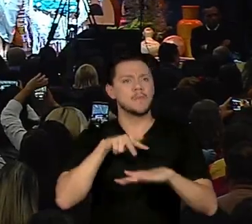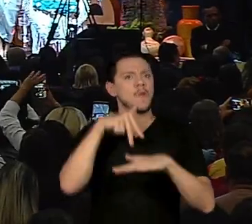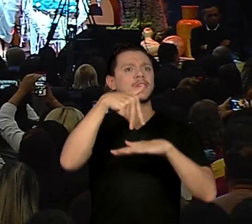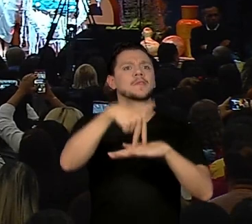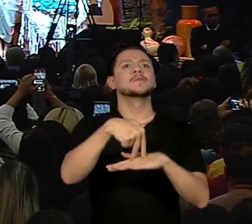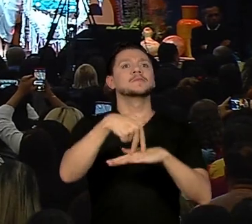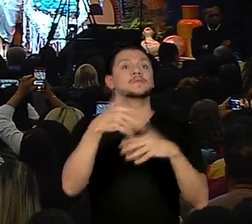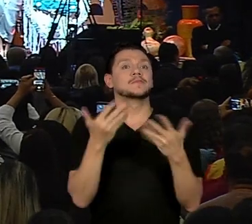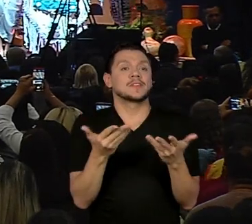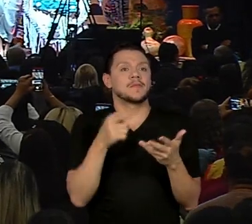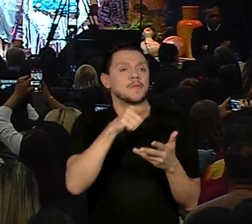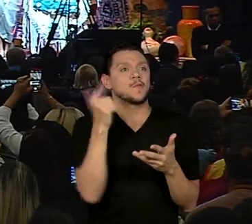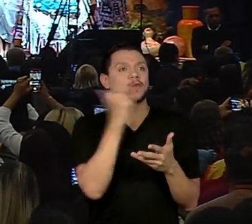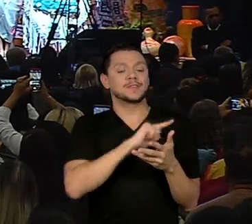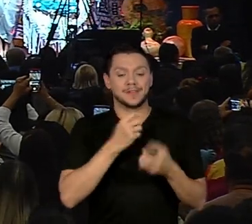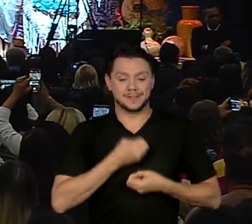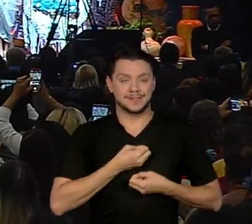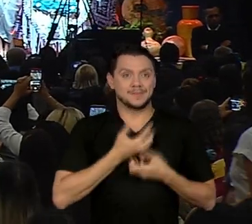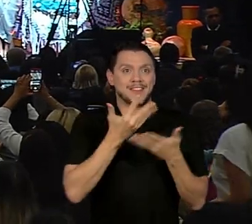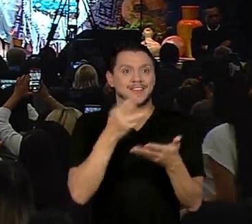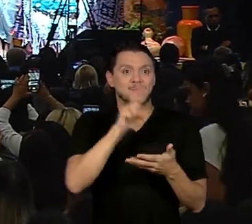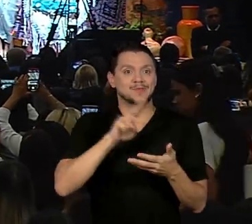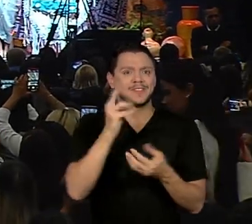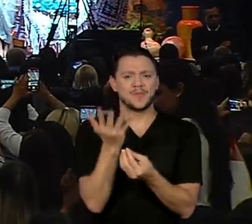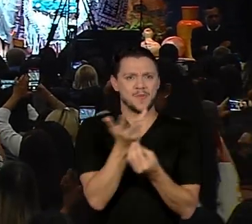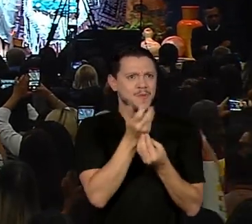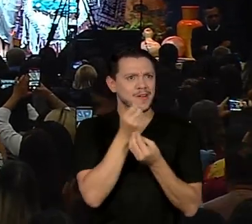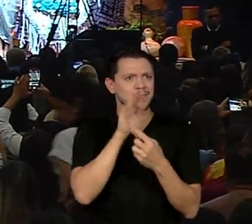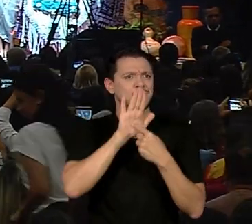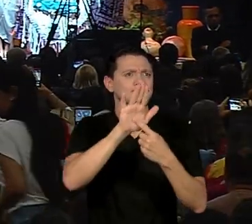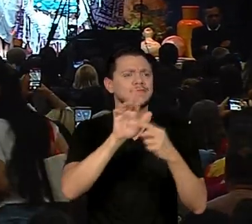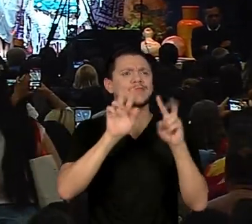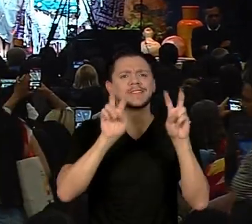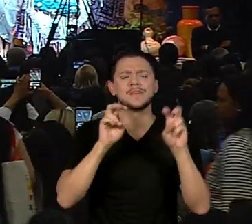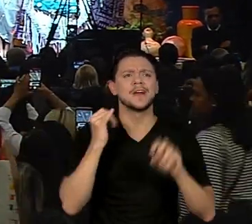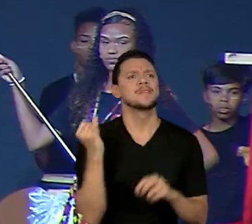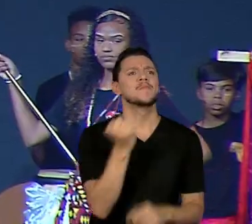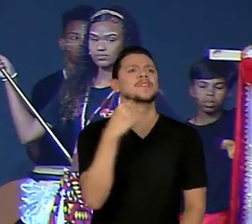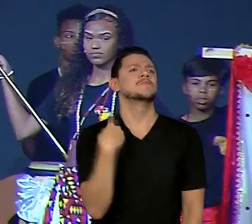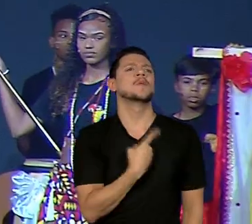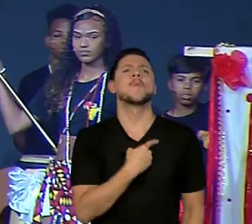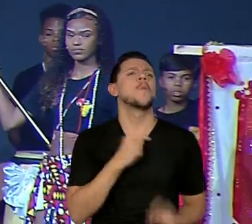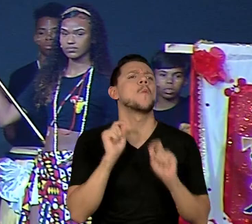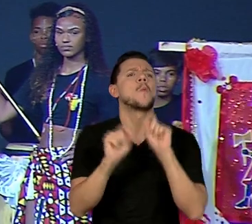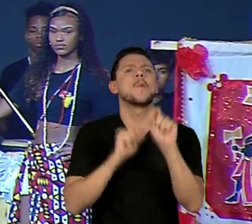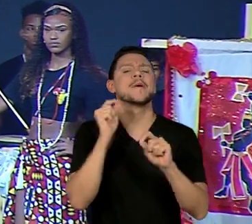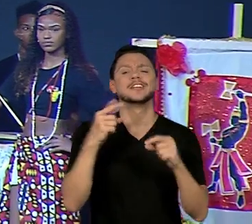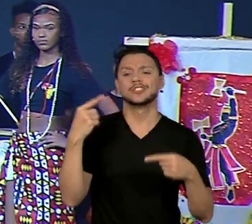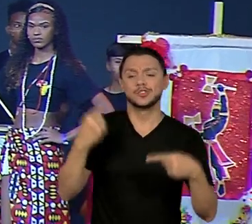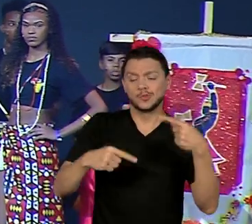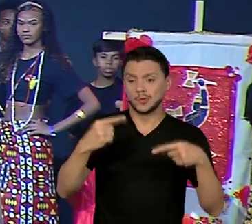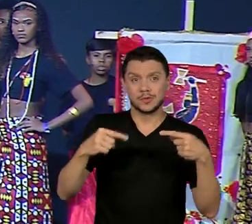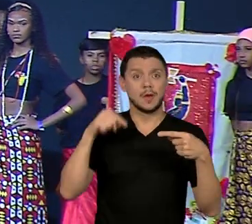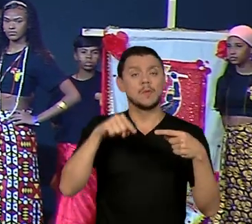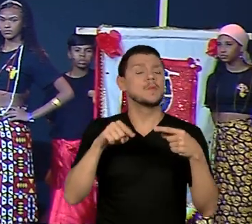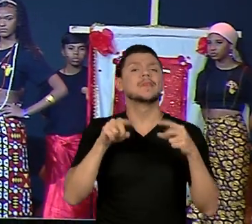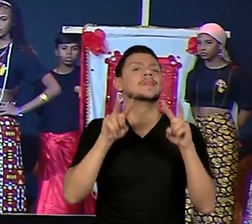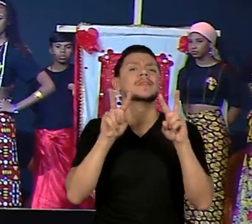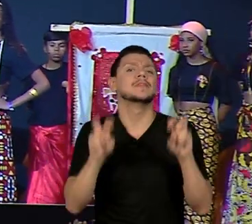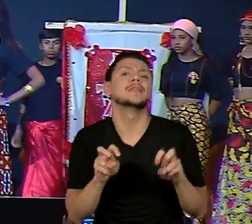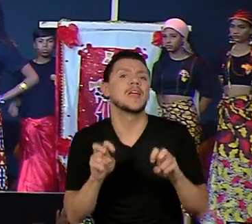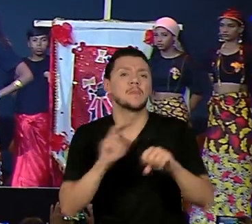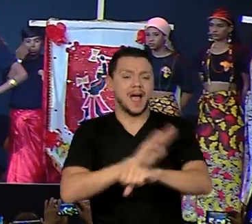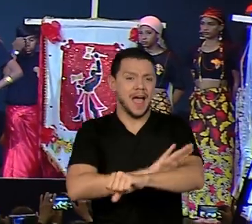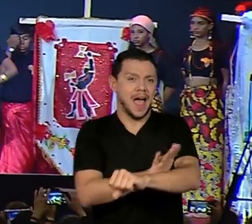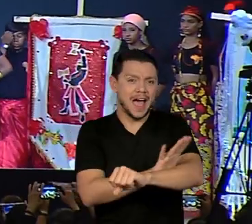se expressar por meio da arte, trazendo um tema tão importante para a gente, que é a discussão relacionada ao racismo, à